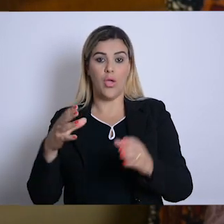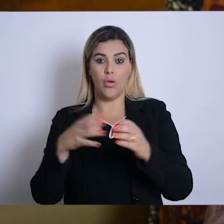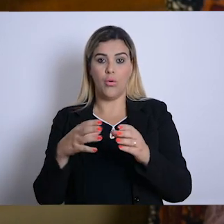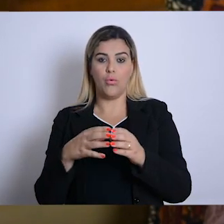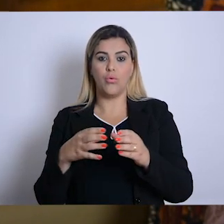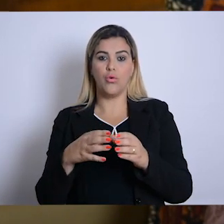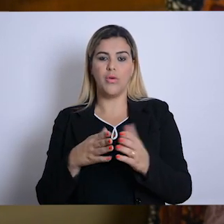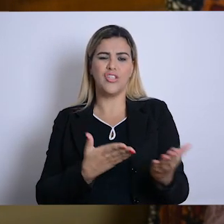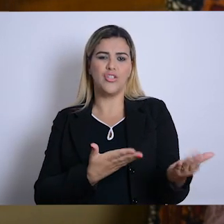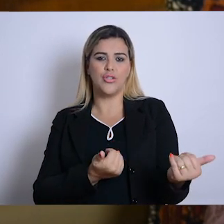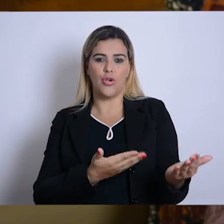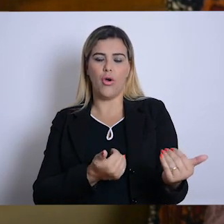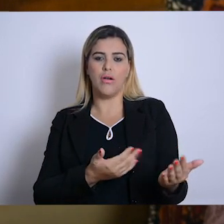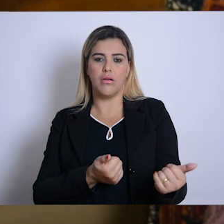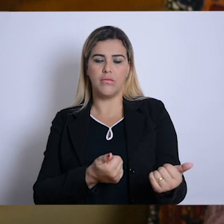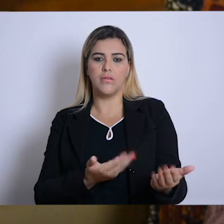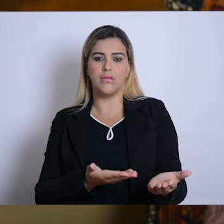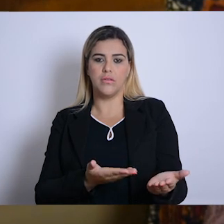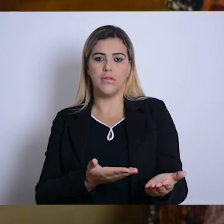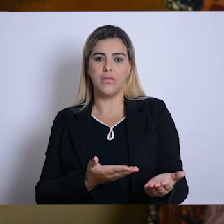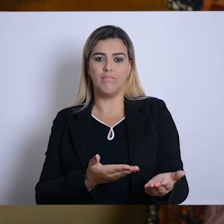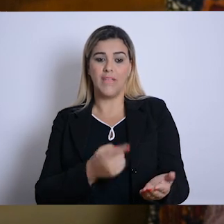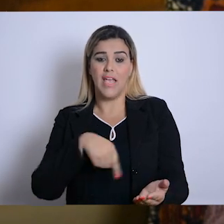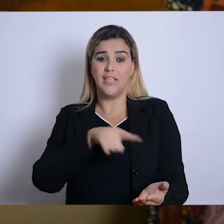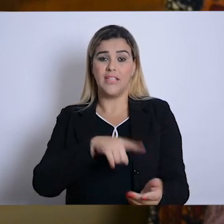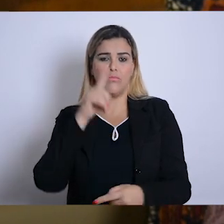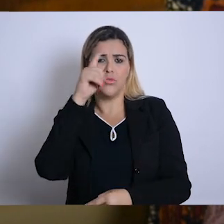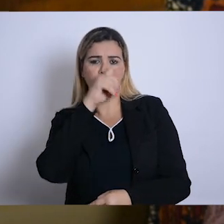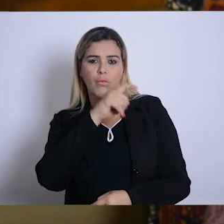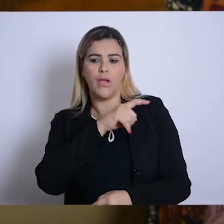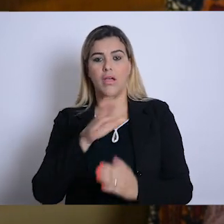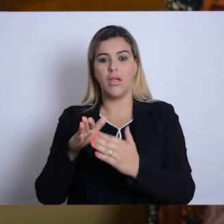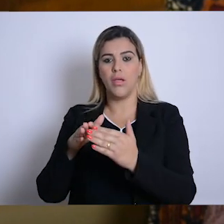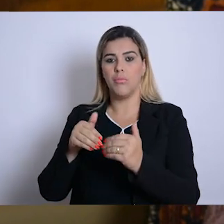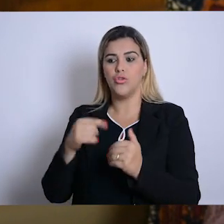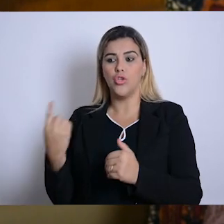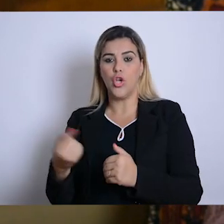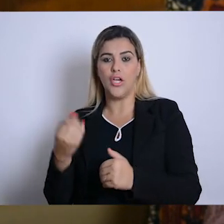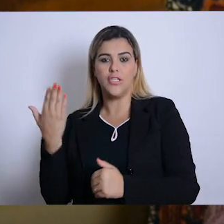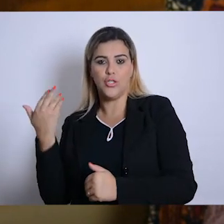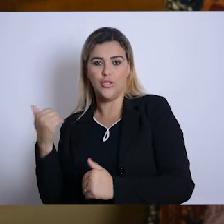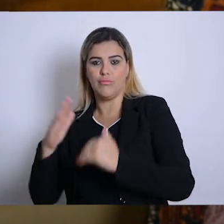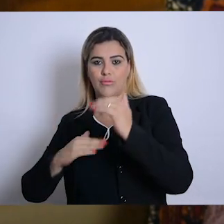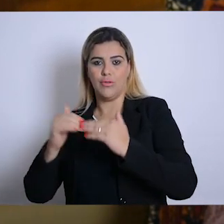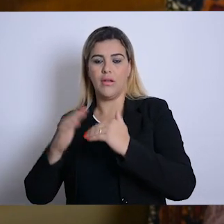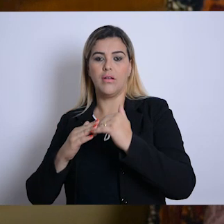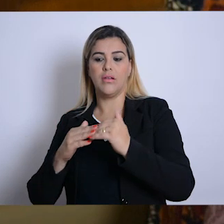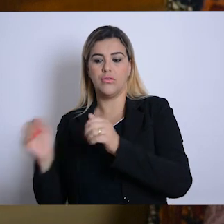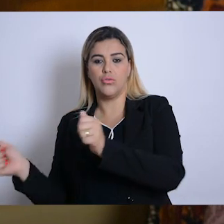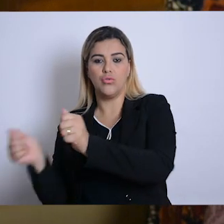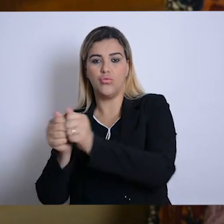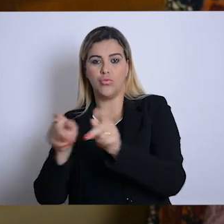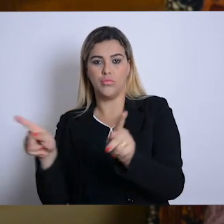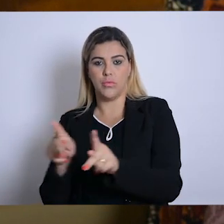jovem, estava tendo uma série de dificuldades, e aí eles pediram que a gente, um grupo nosso, junto com alguns professores